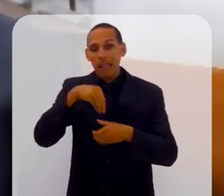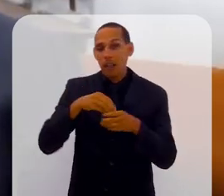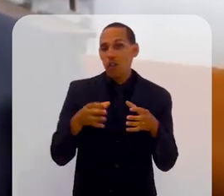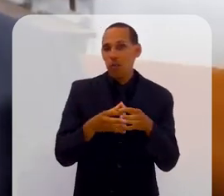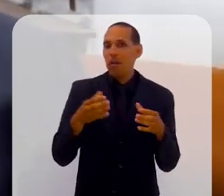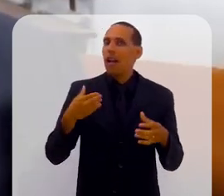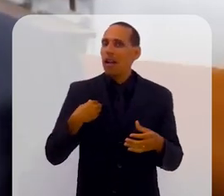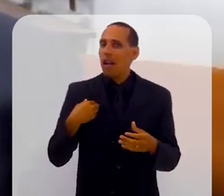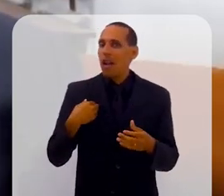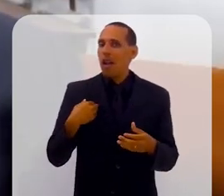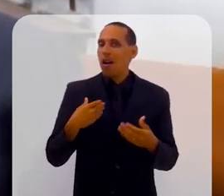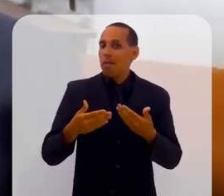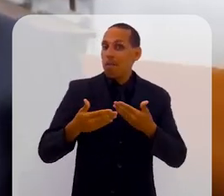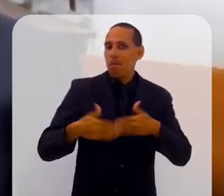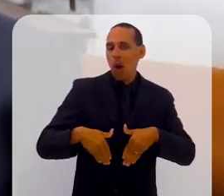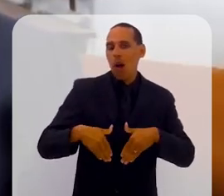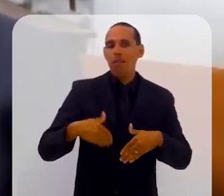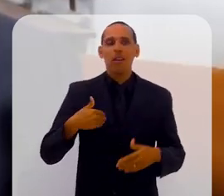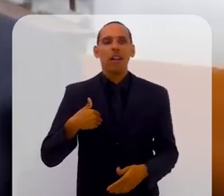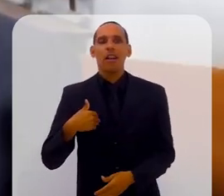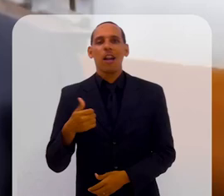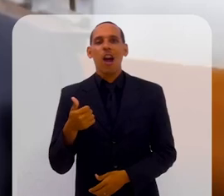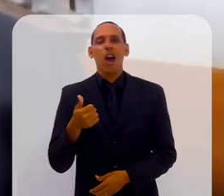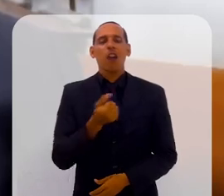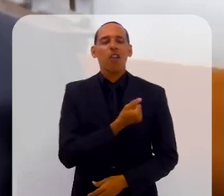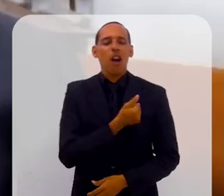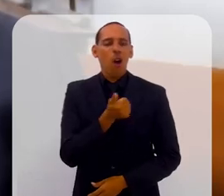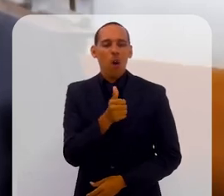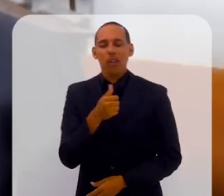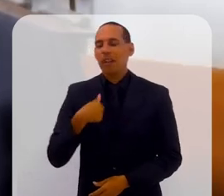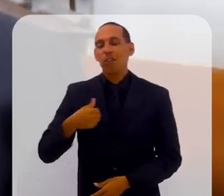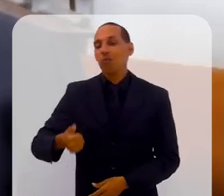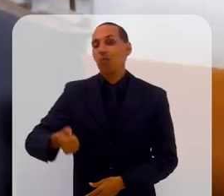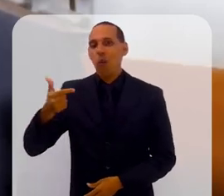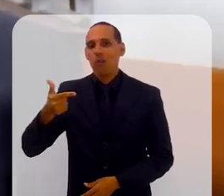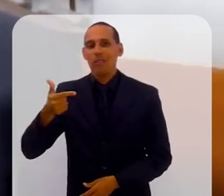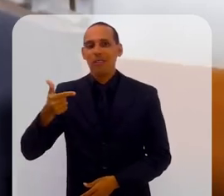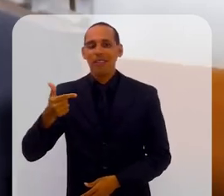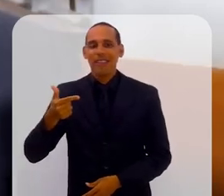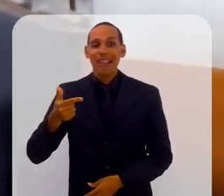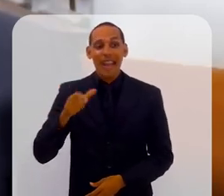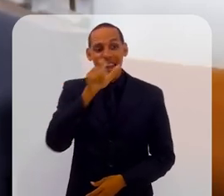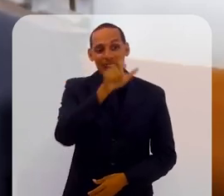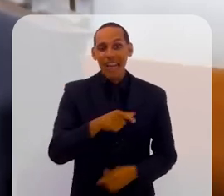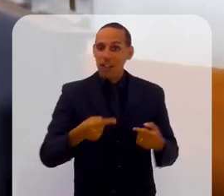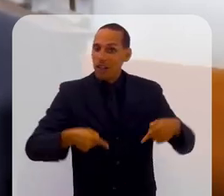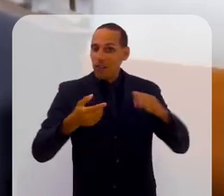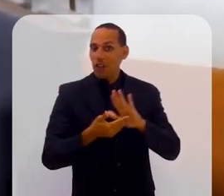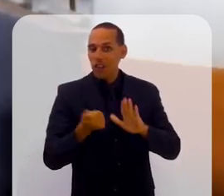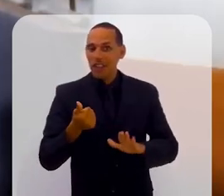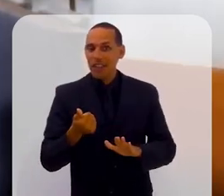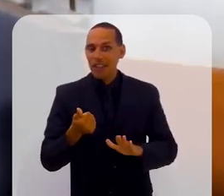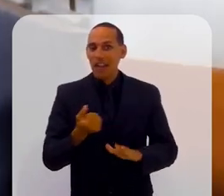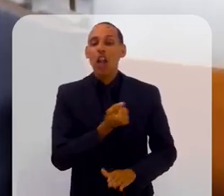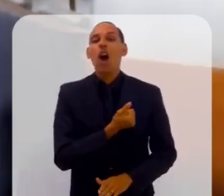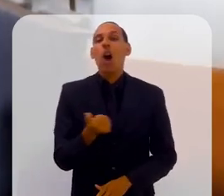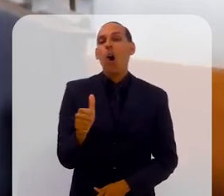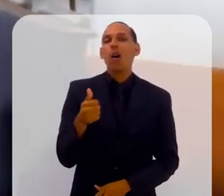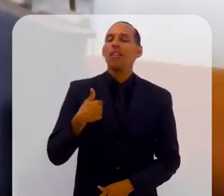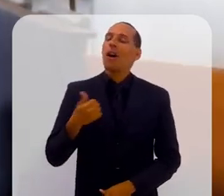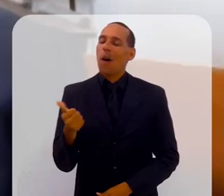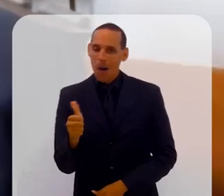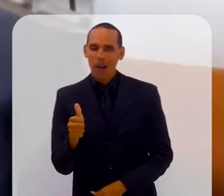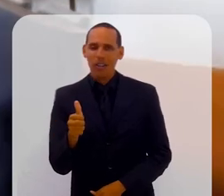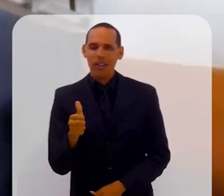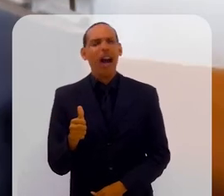valendo 11. Aí, eu tirava 12. Eu acertava a questão de desafio na turma e tirava 11 na prova. Aí, ele tirou a questão de desafio e fazia só valendo 11. Aí, eu tirava